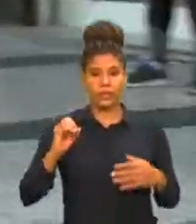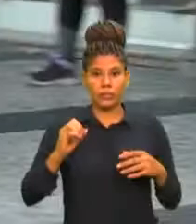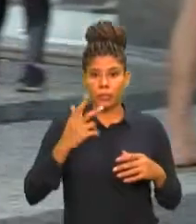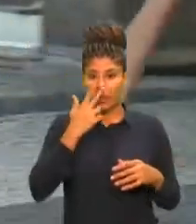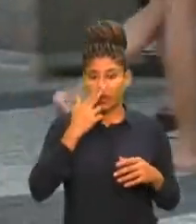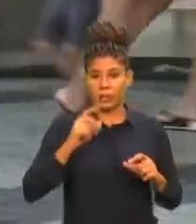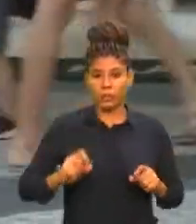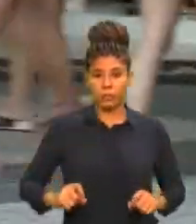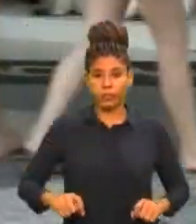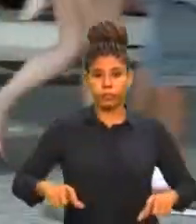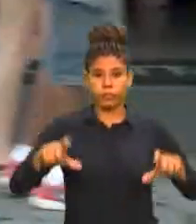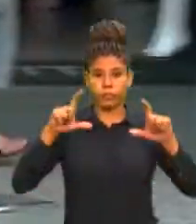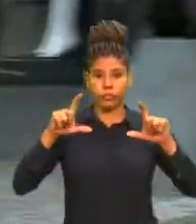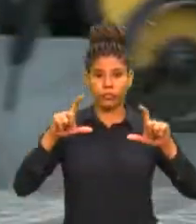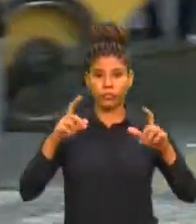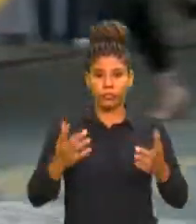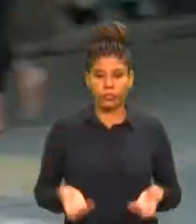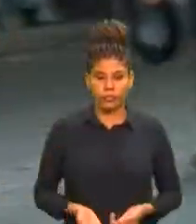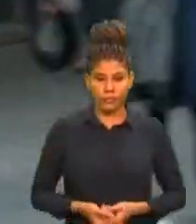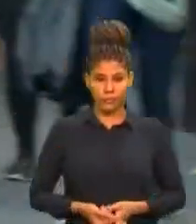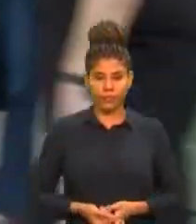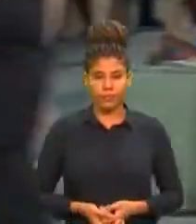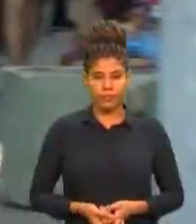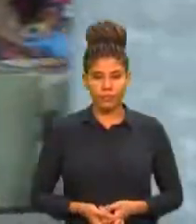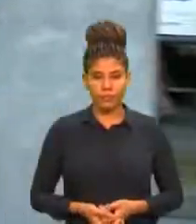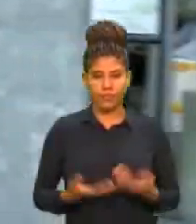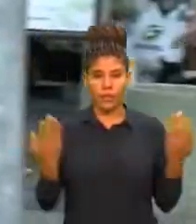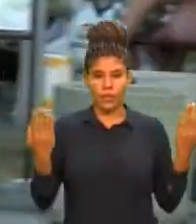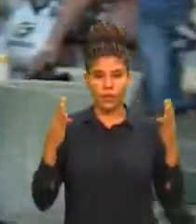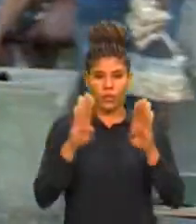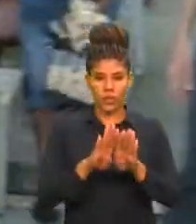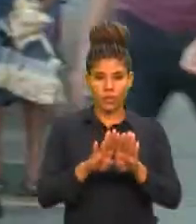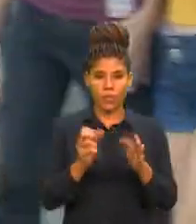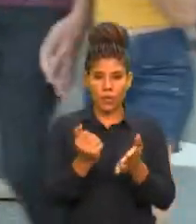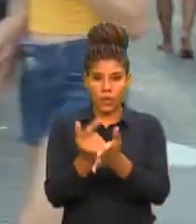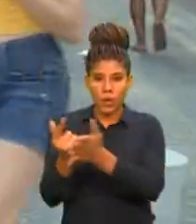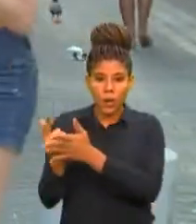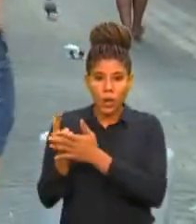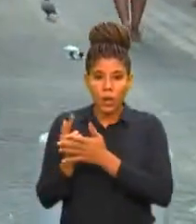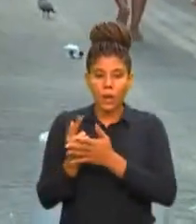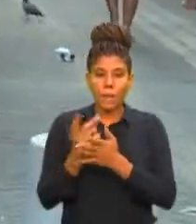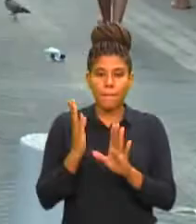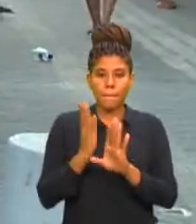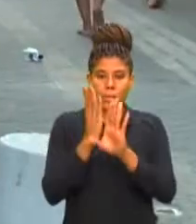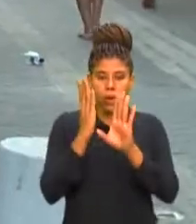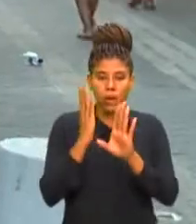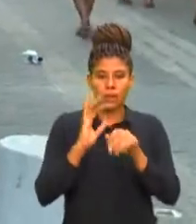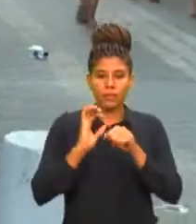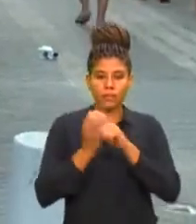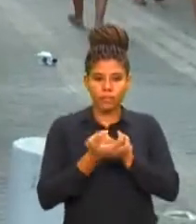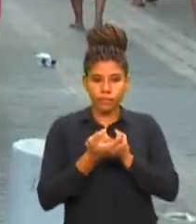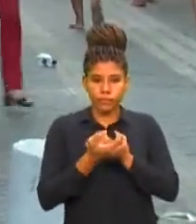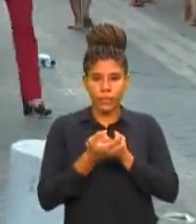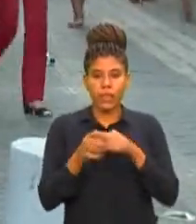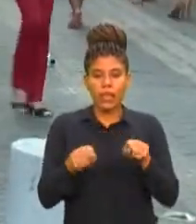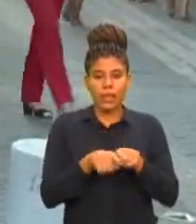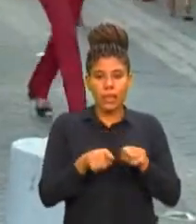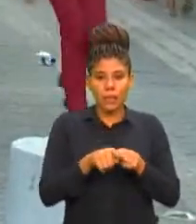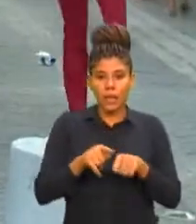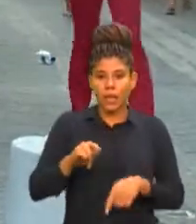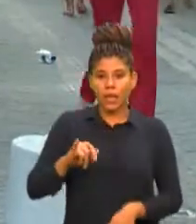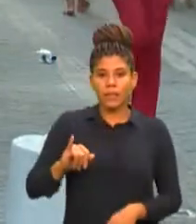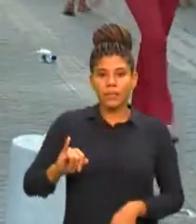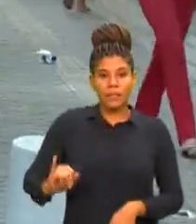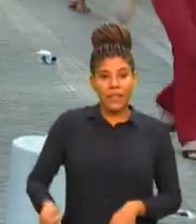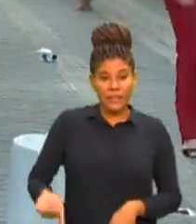novo aumento depois de oito meses. O fechamento do comércio devido ao isolamento imposto pela pandemia e a alta da inflação são